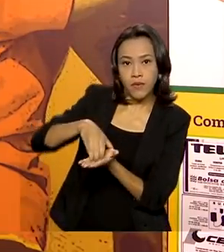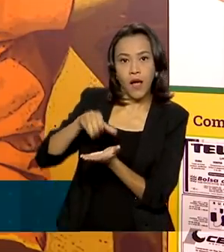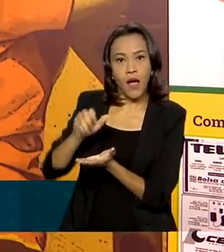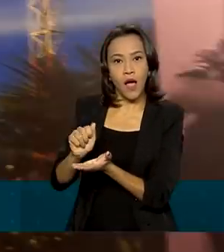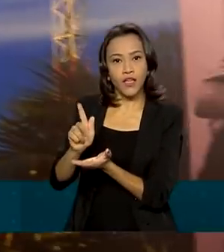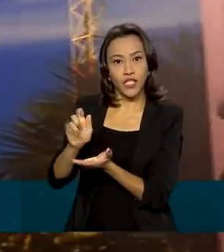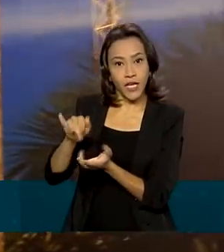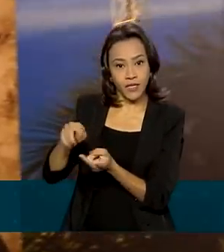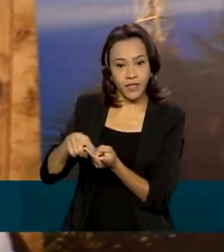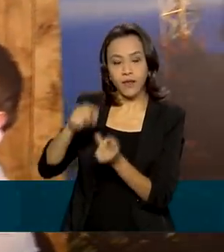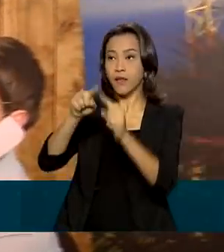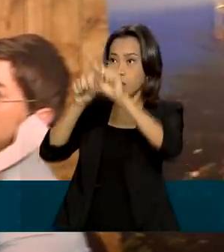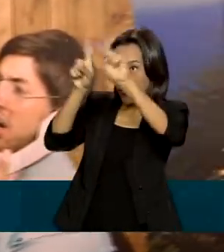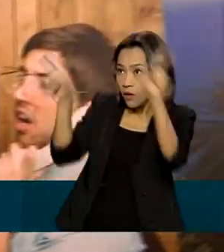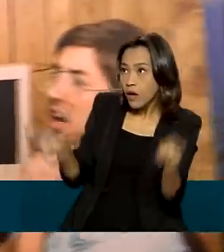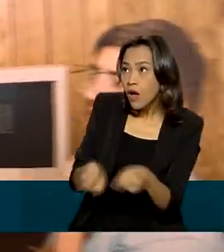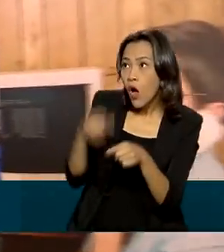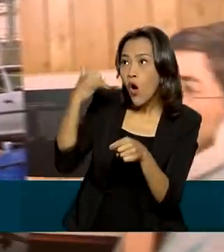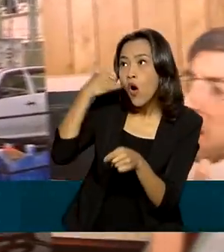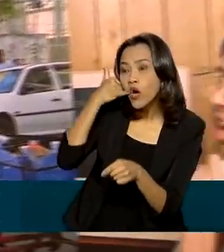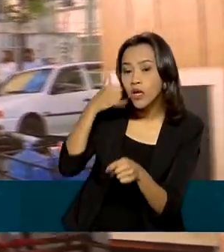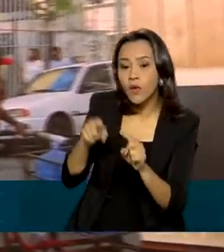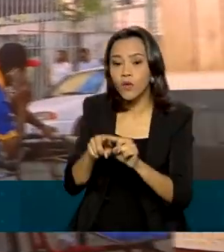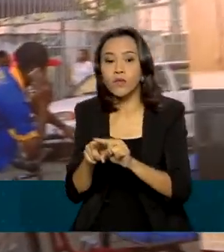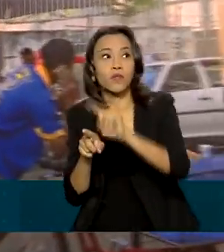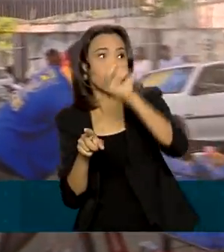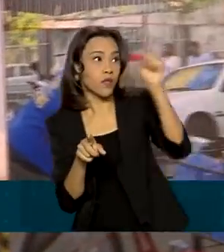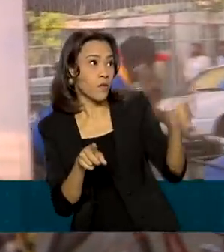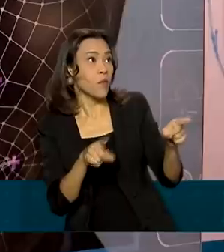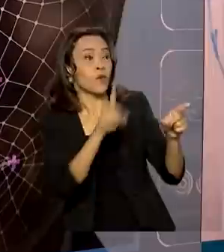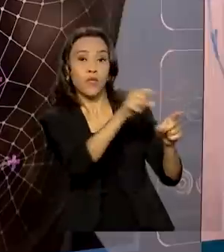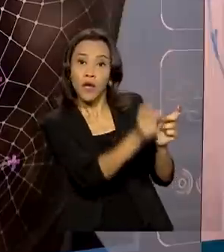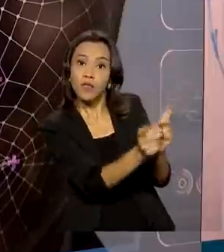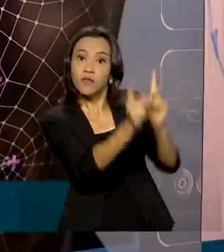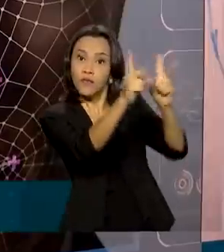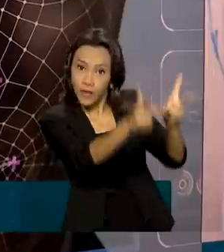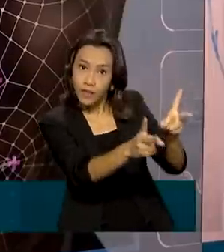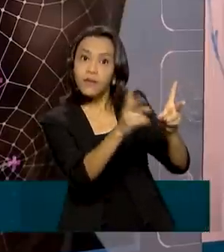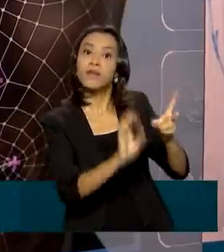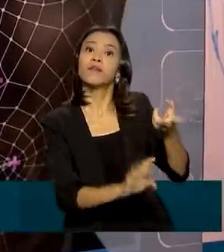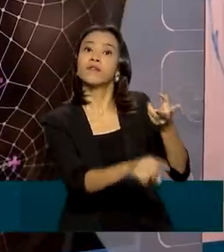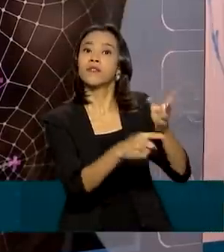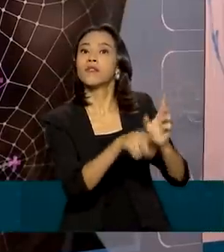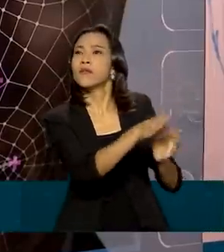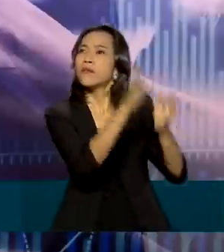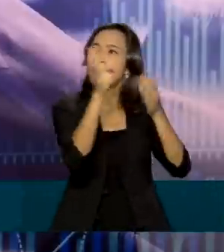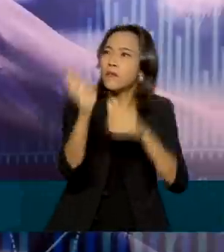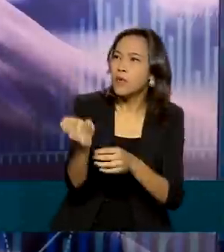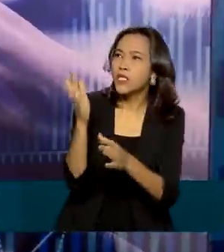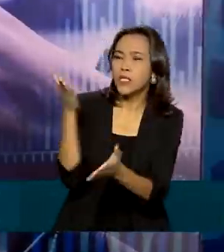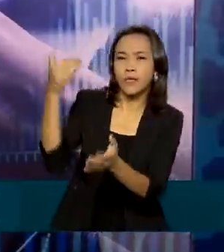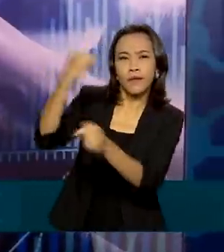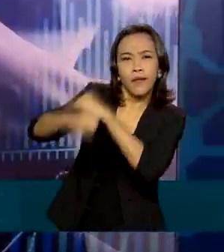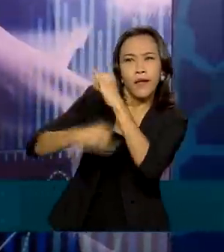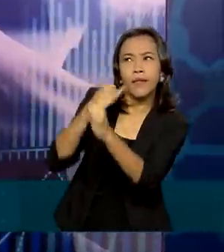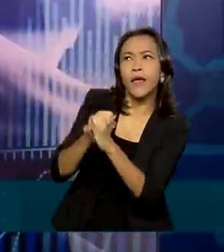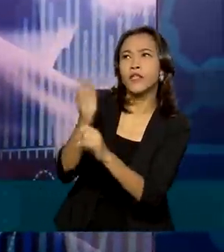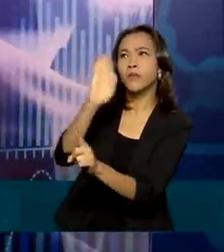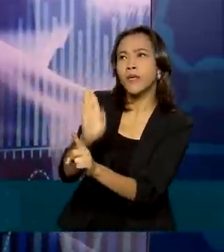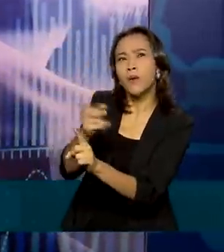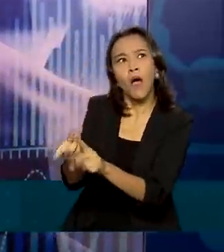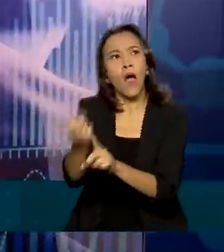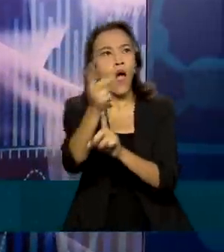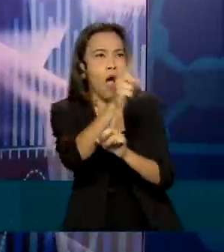orelhões, a privatização das empresas de telefonia, a chegada da internet no país, até a